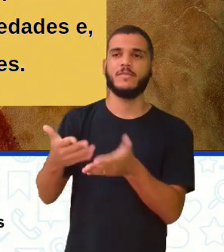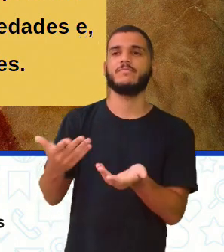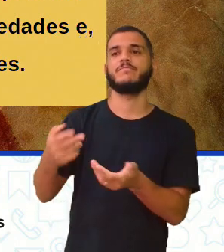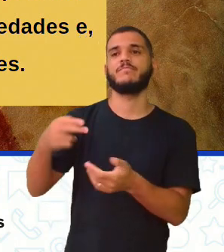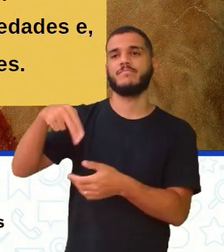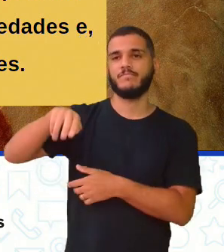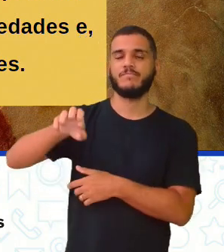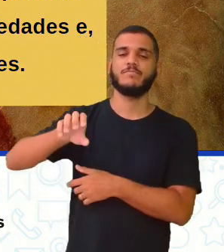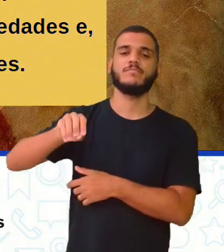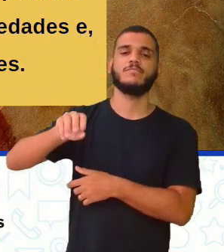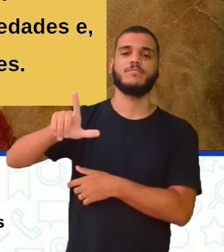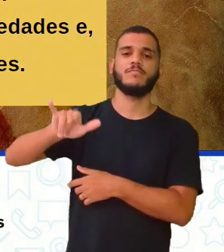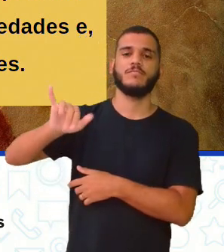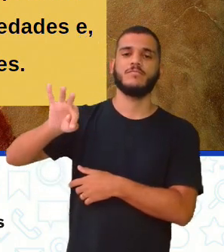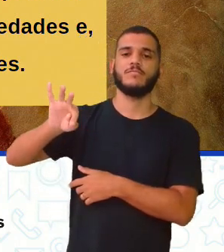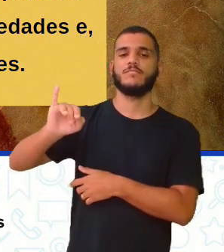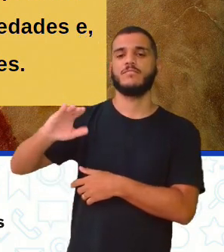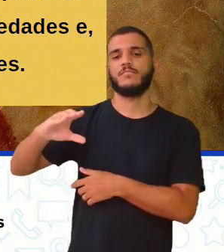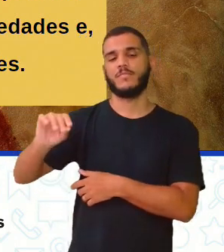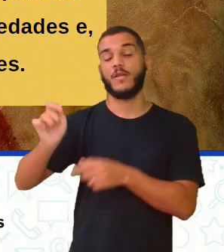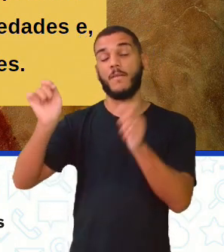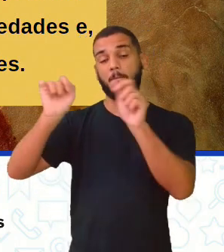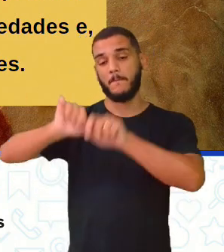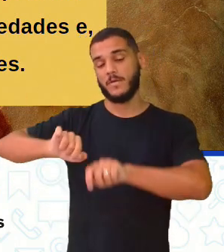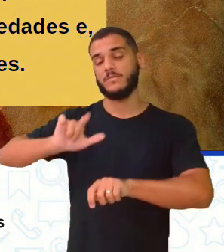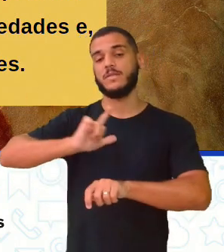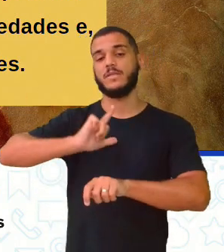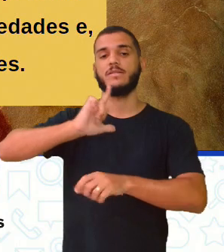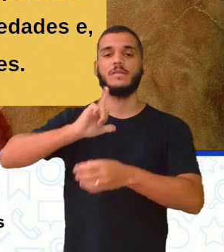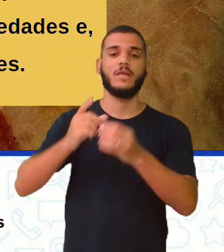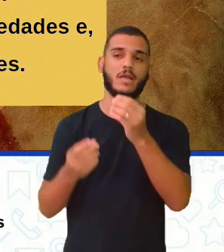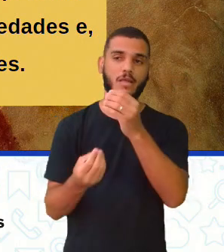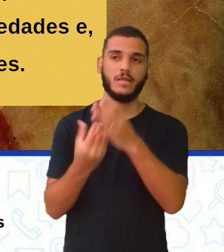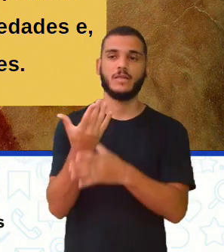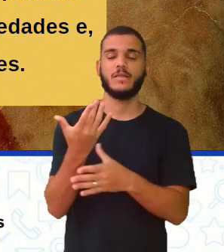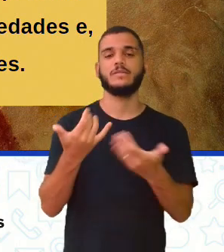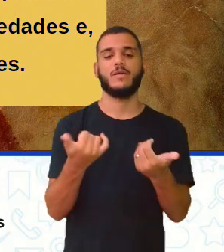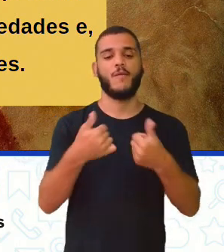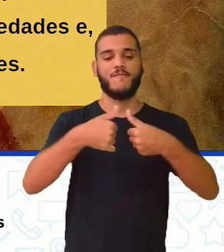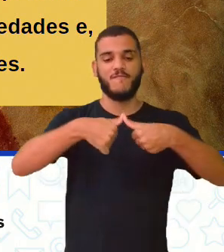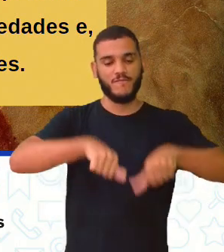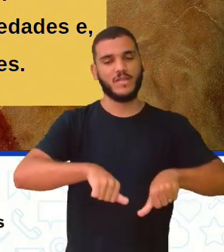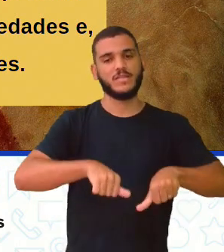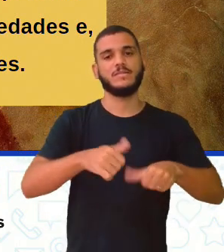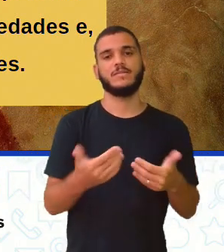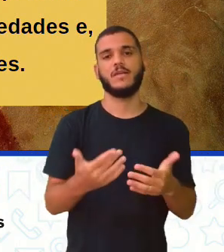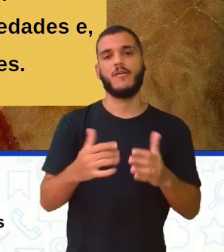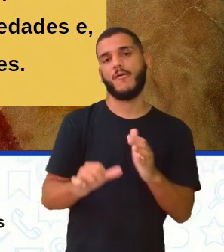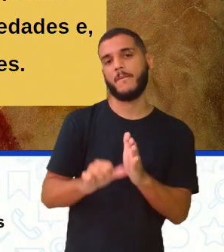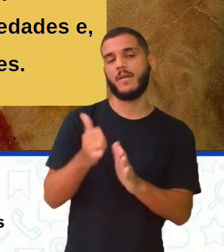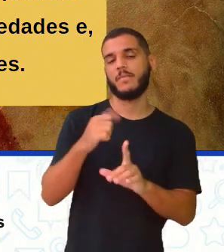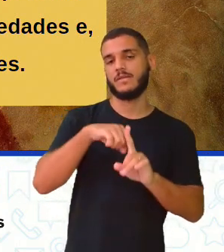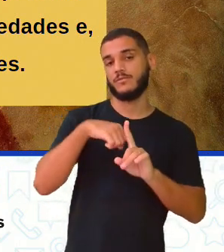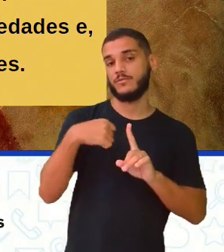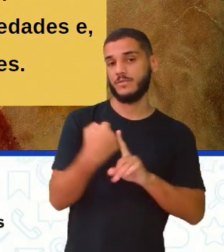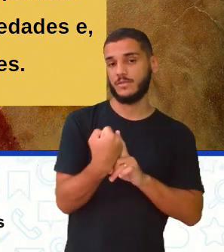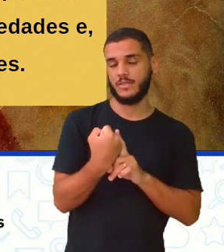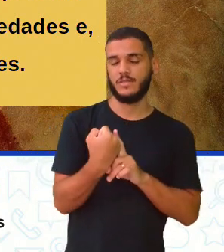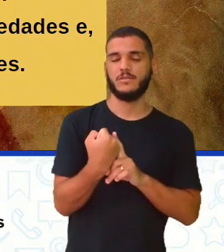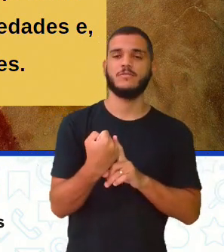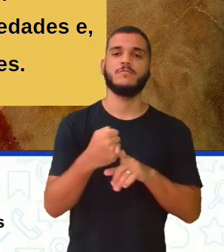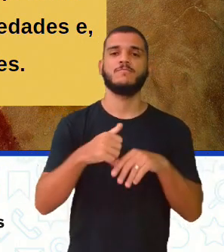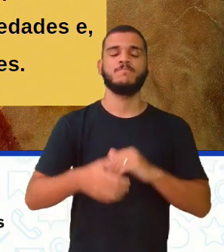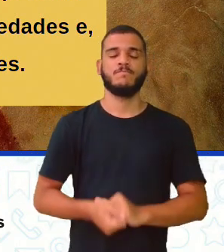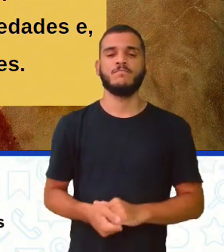Neolítico possibilitou a instalação fixa das primeiras sociedades